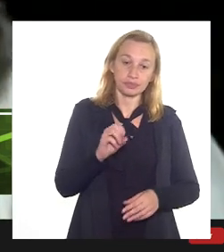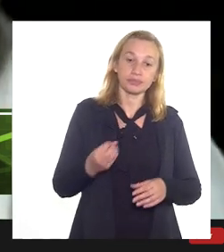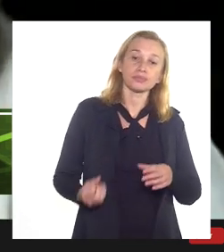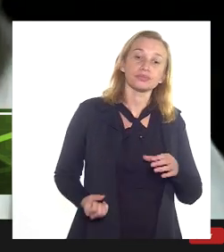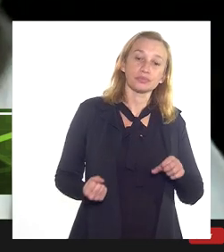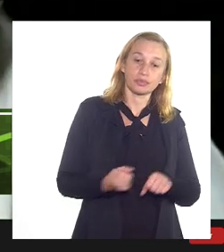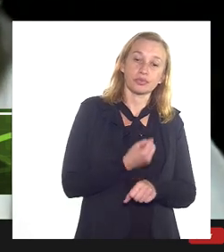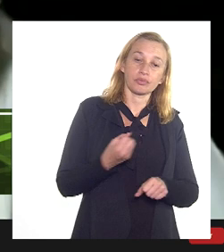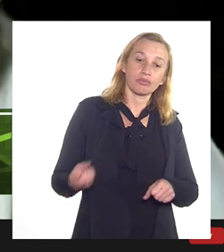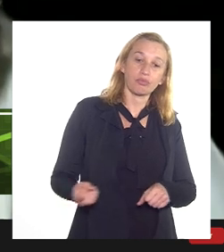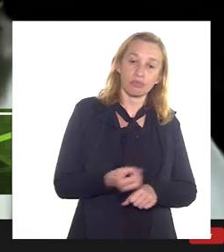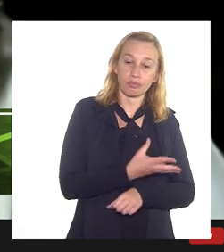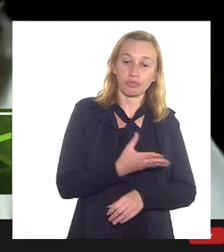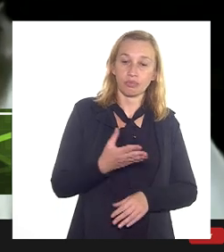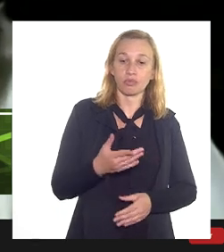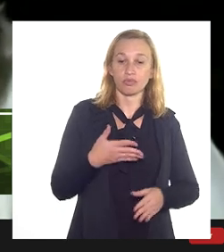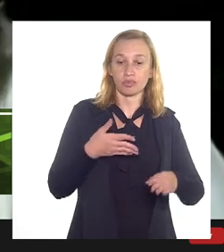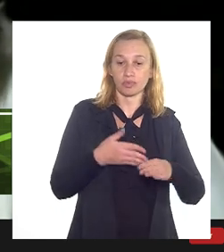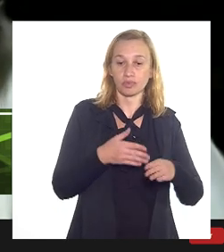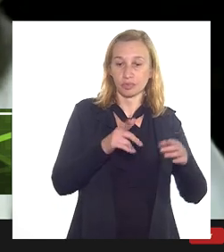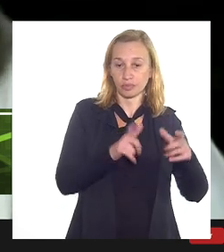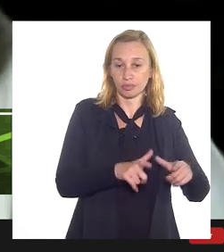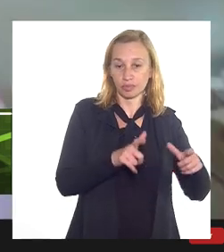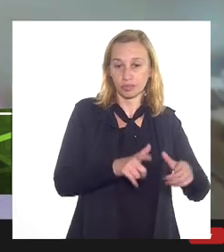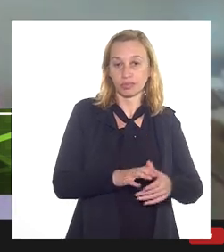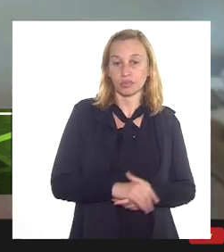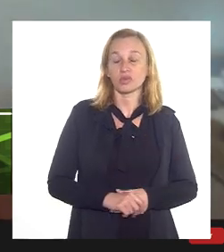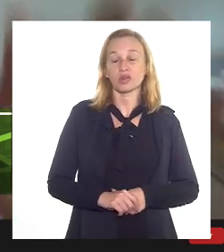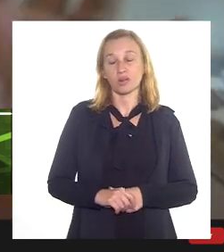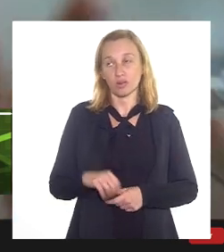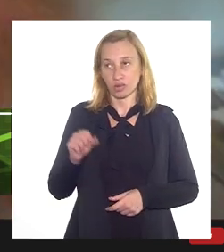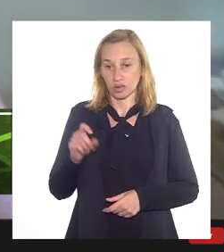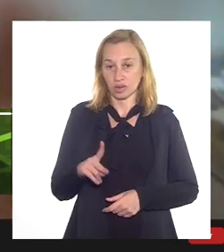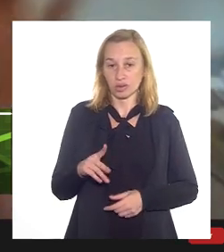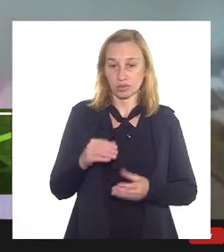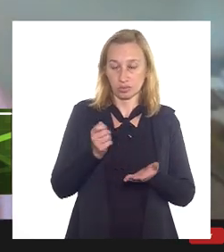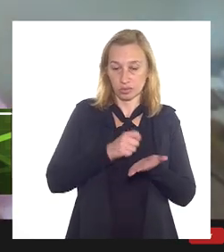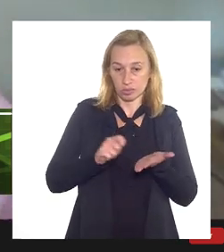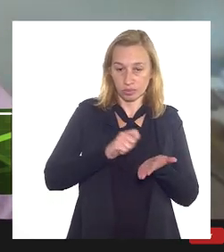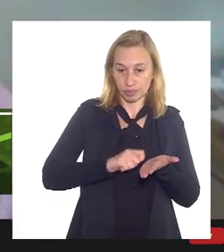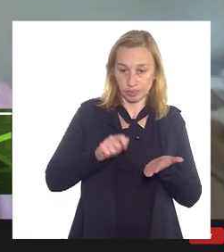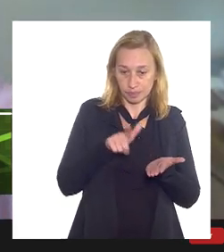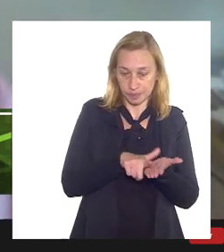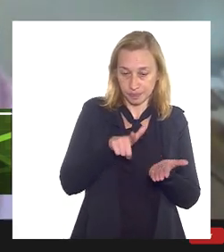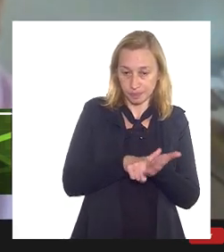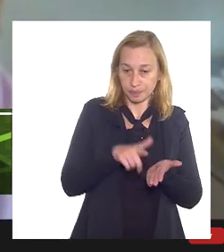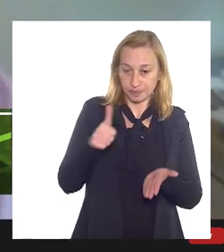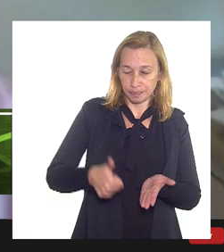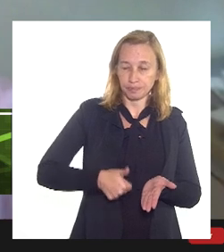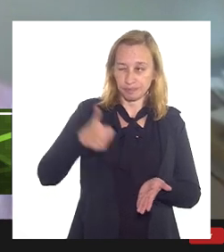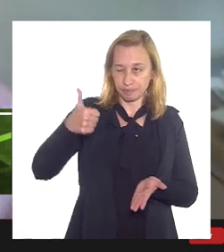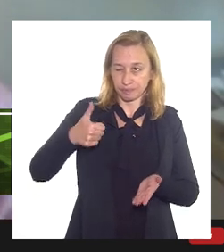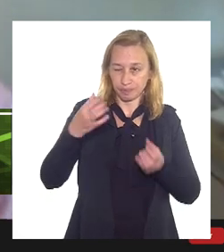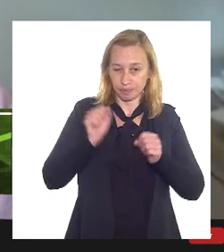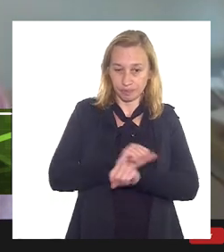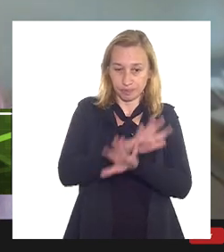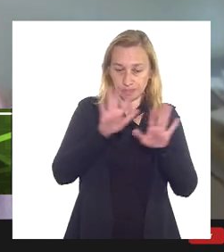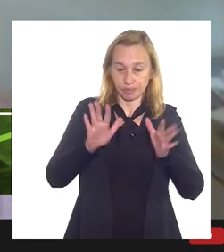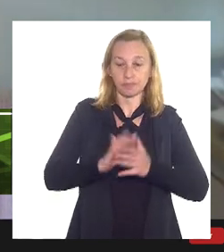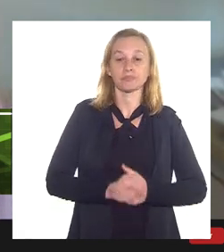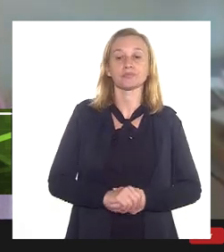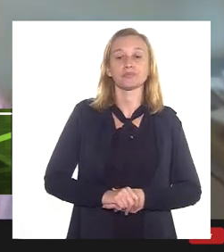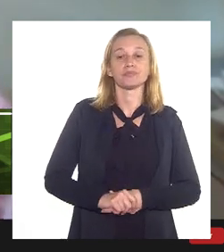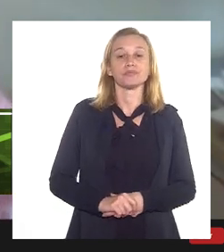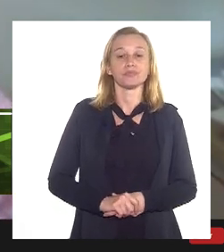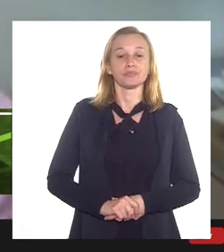a Open Terra. Mas, de qualquer jeito, vamos botar isso no papel para ficar tudo devidamente assentado.